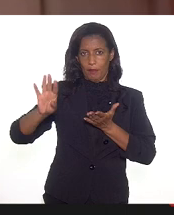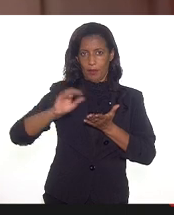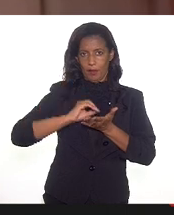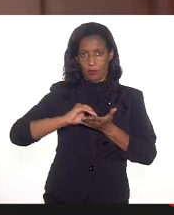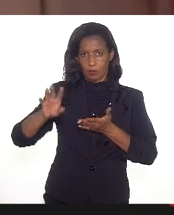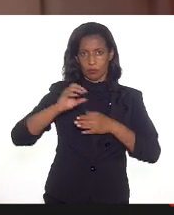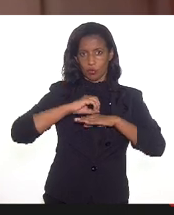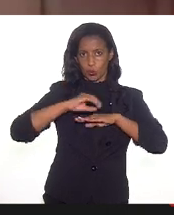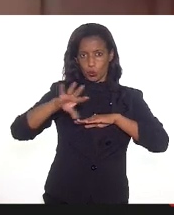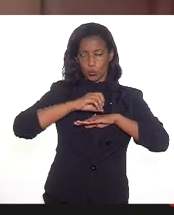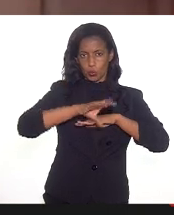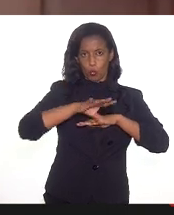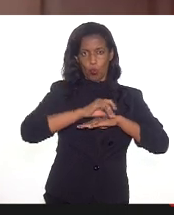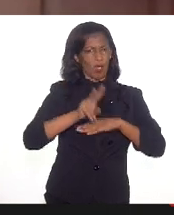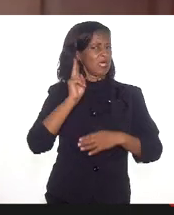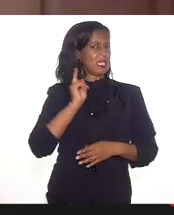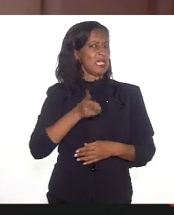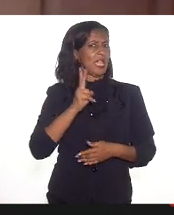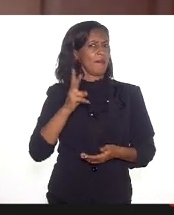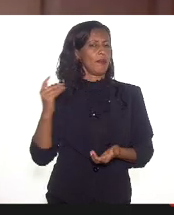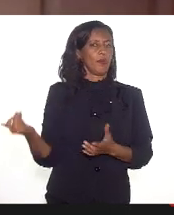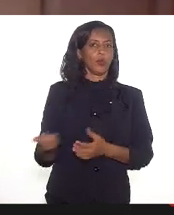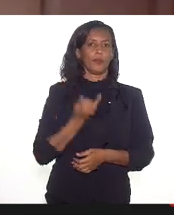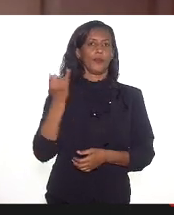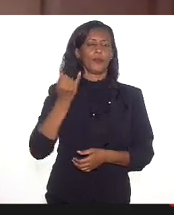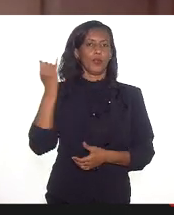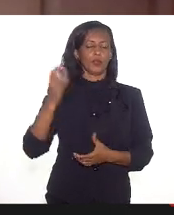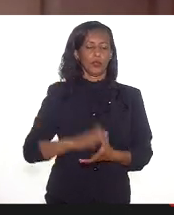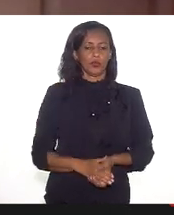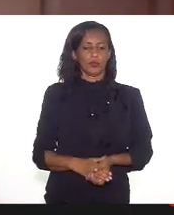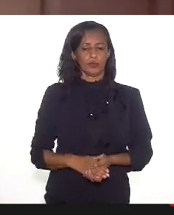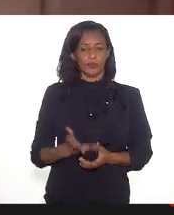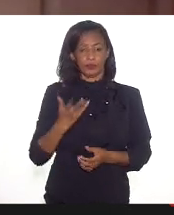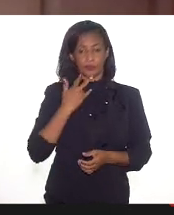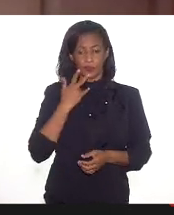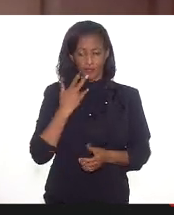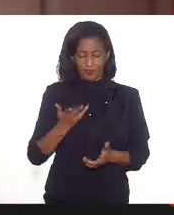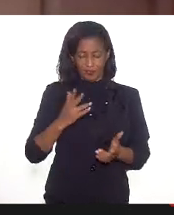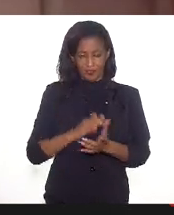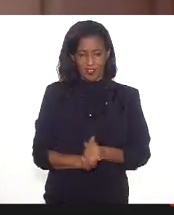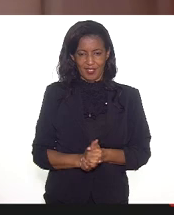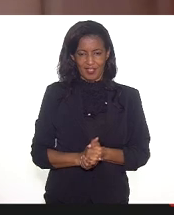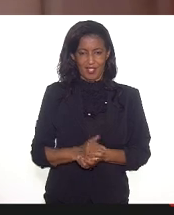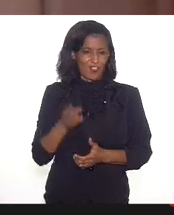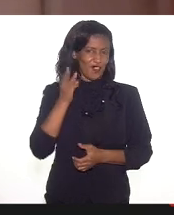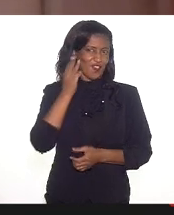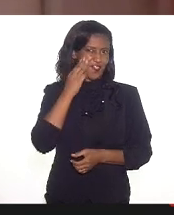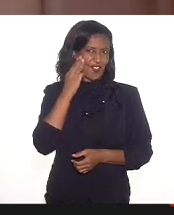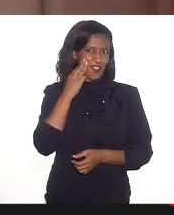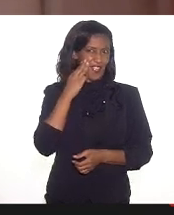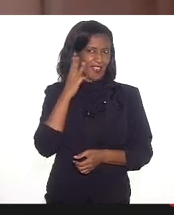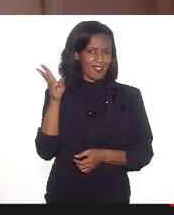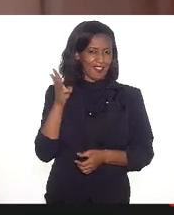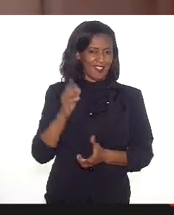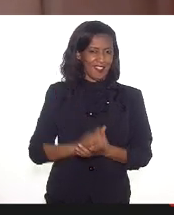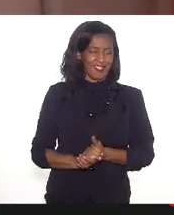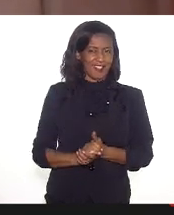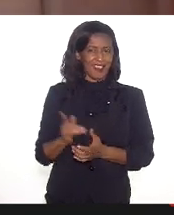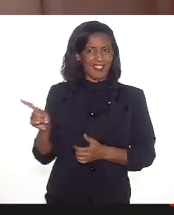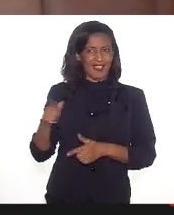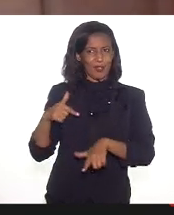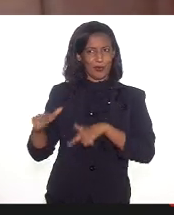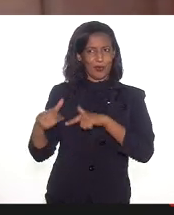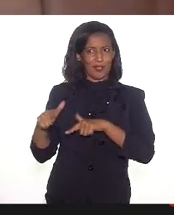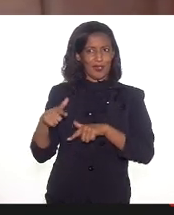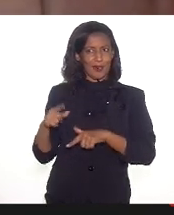intervenção, Álvaro, sempre muito importante dizer que o Valdeque está na atividade que eu tinha que estar e